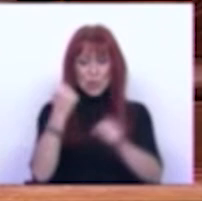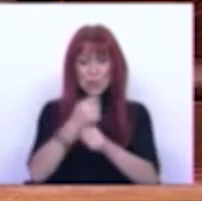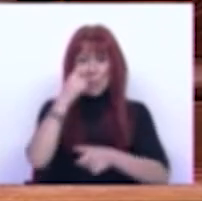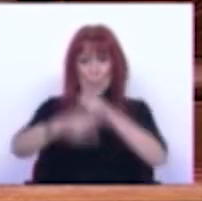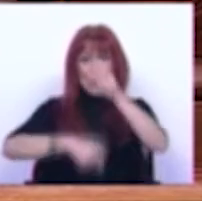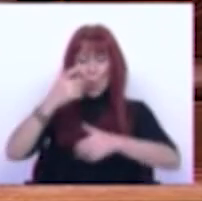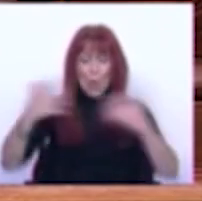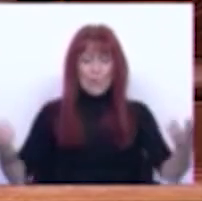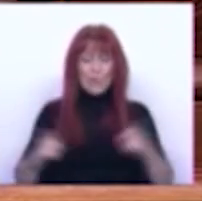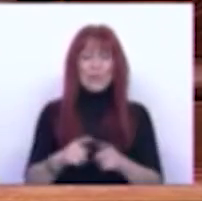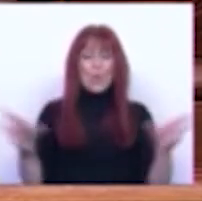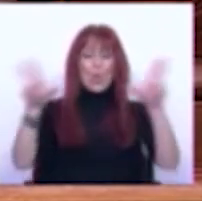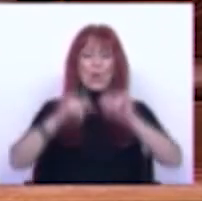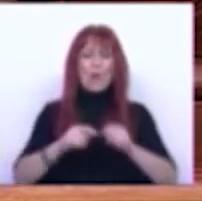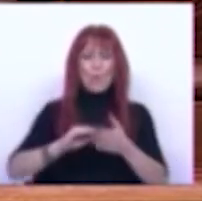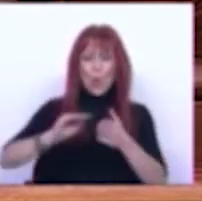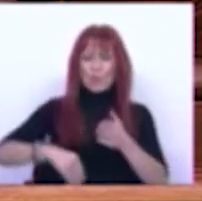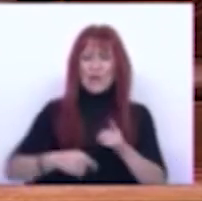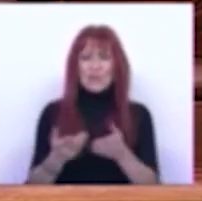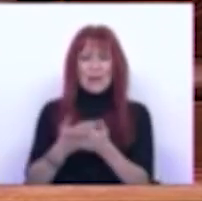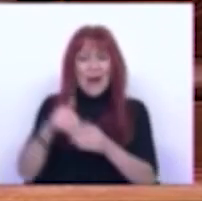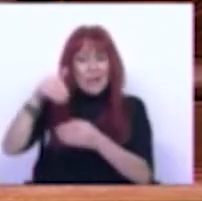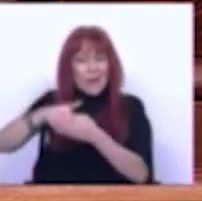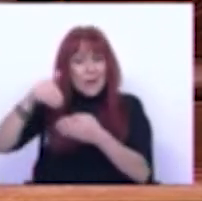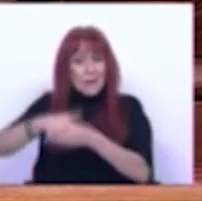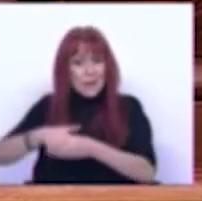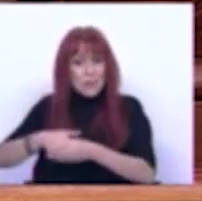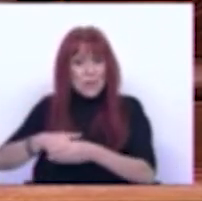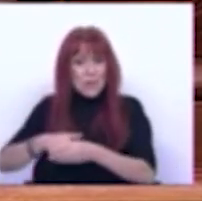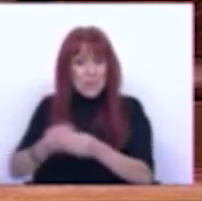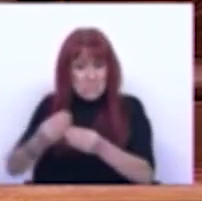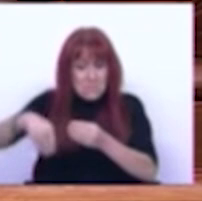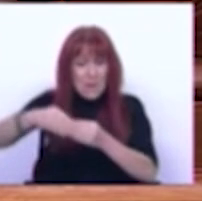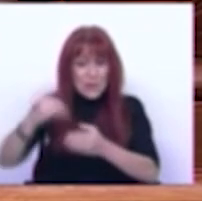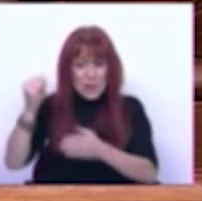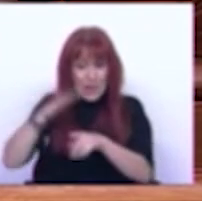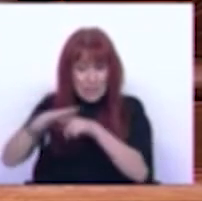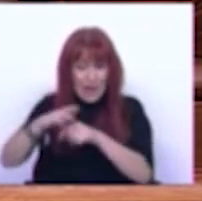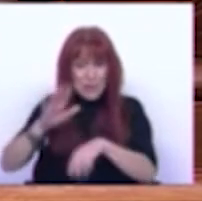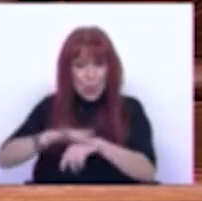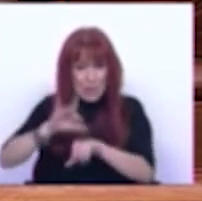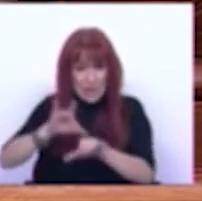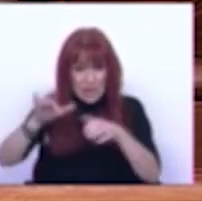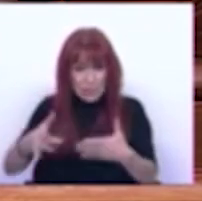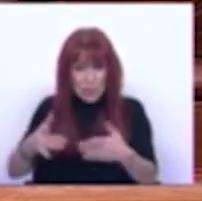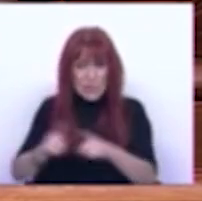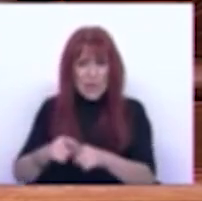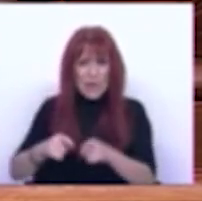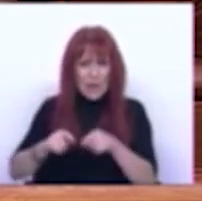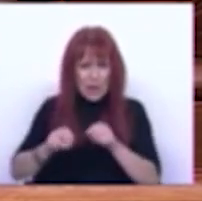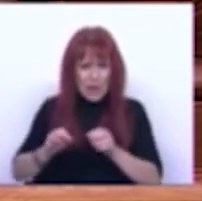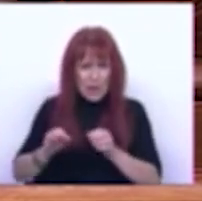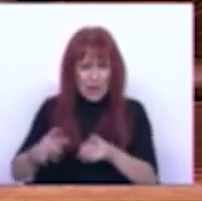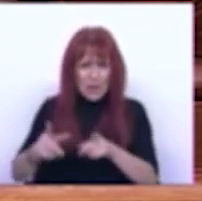do povo e uma nova contratação do mercado interno que se acrescenta aos impactos da epidemia e imporá